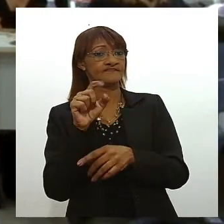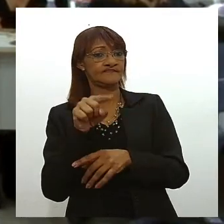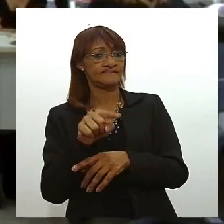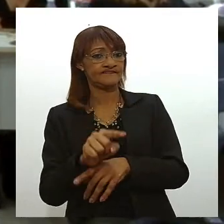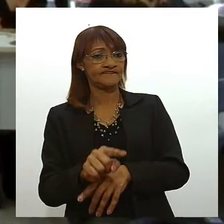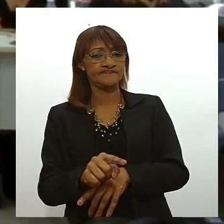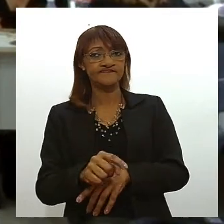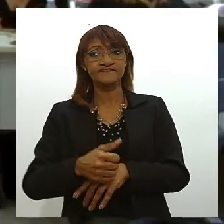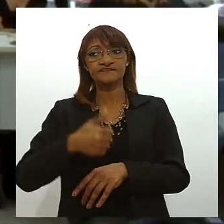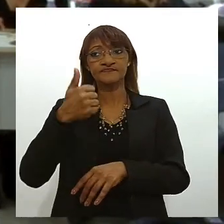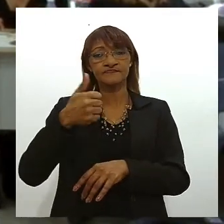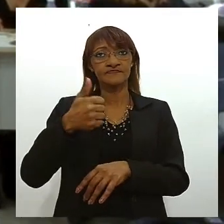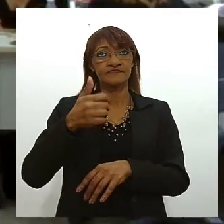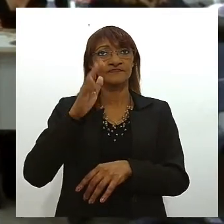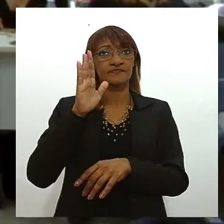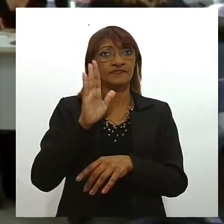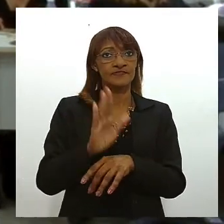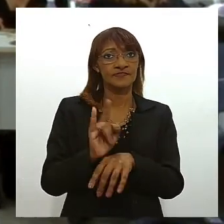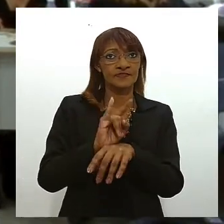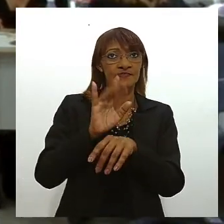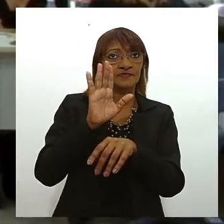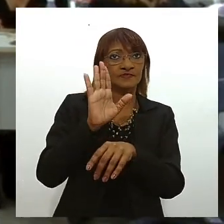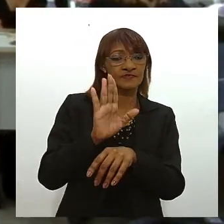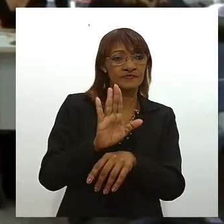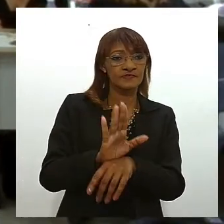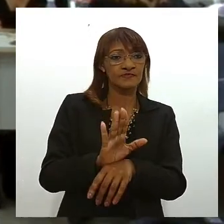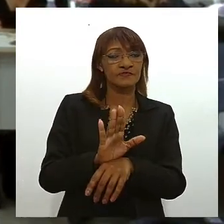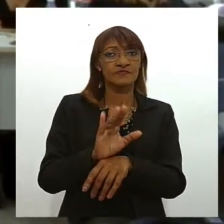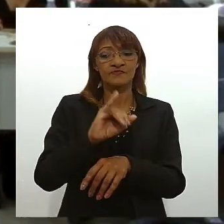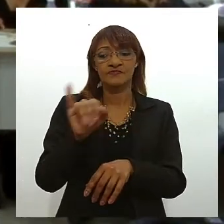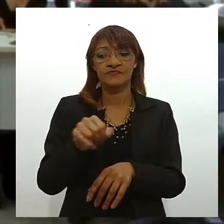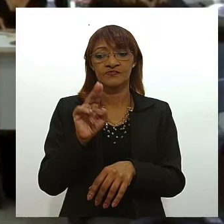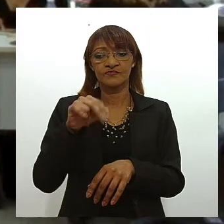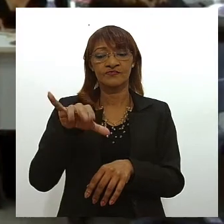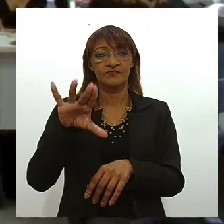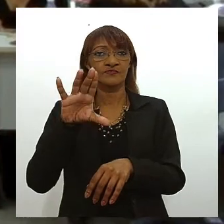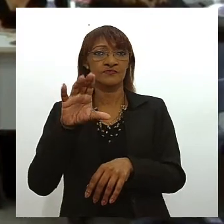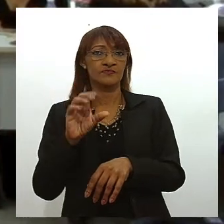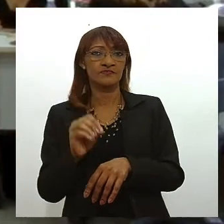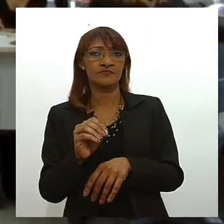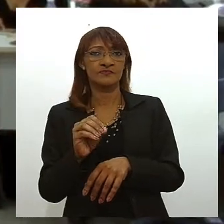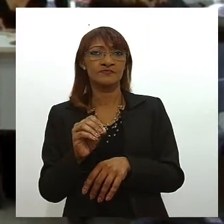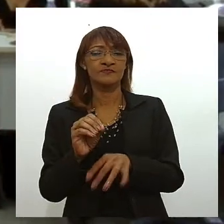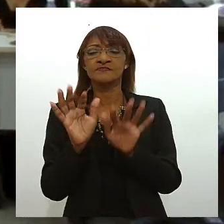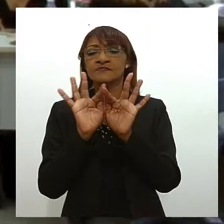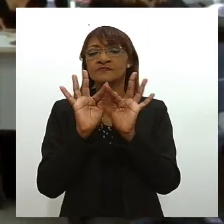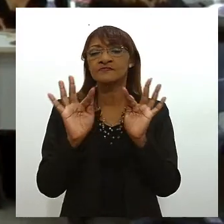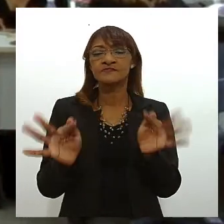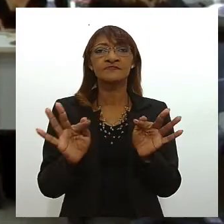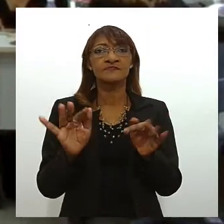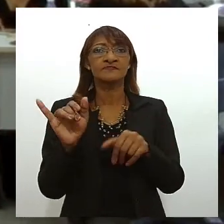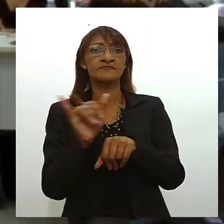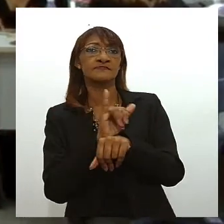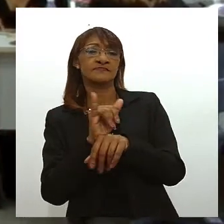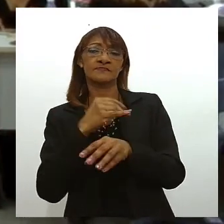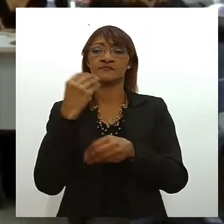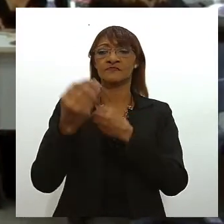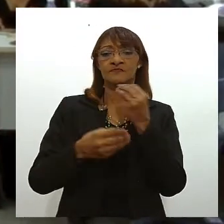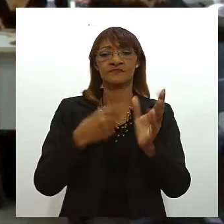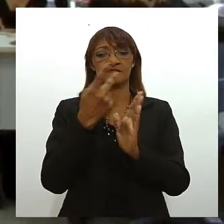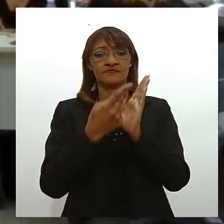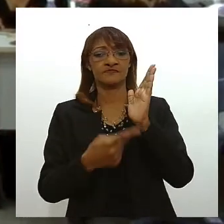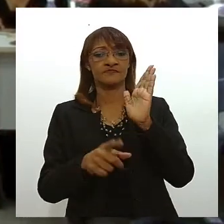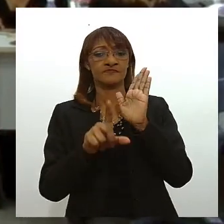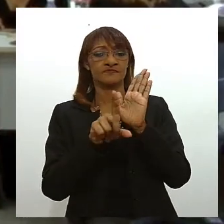primeiro episódio o jornalista Júnior Ventura tratou de forma simples e didática como funciona a tramitação de um projeto de lei na